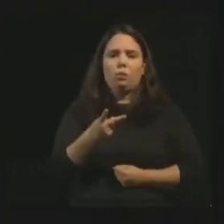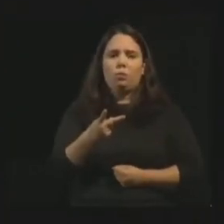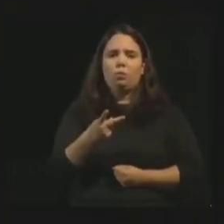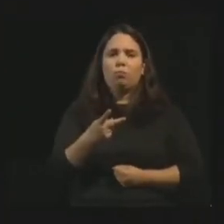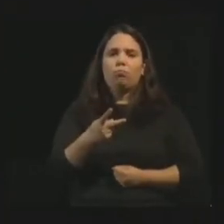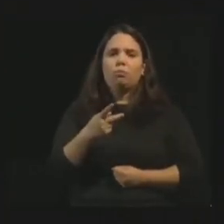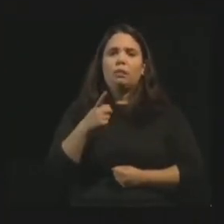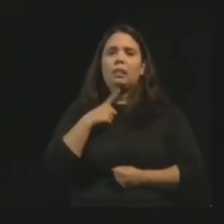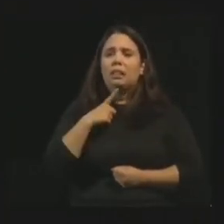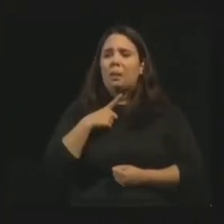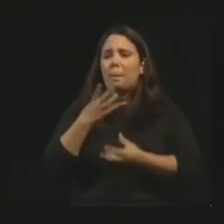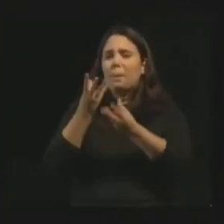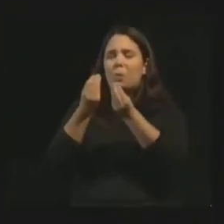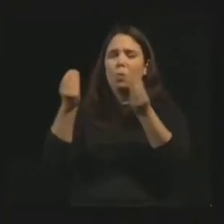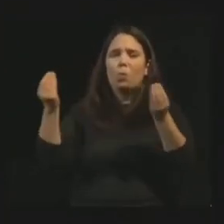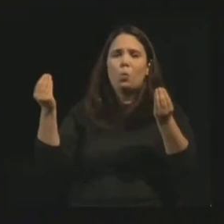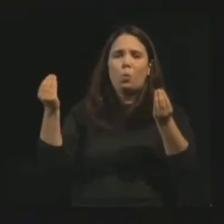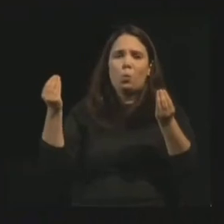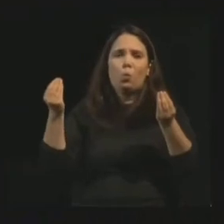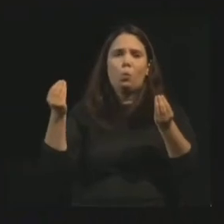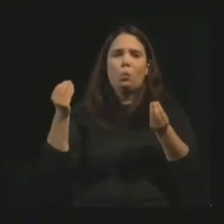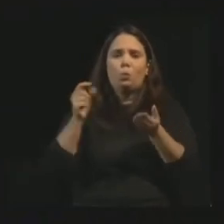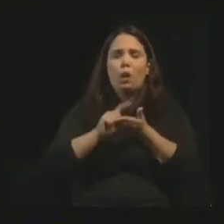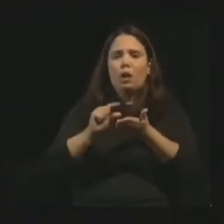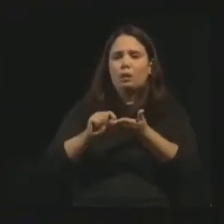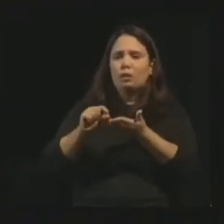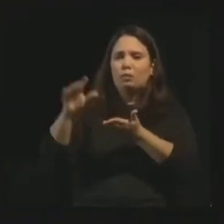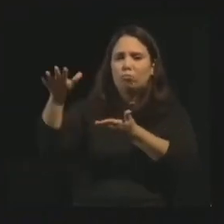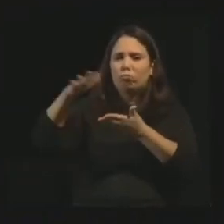centenas, milhares de artigos para publicação.